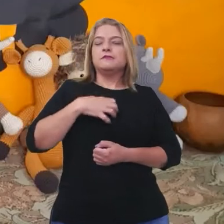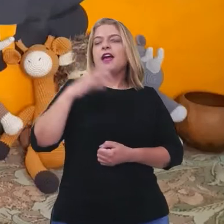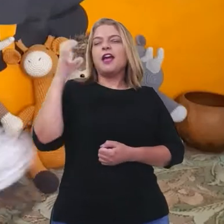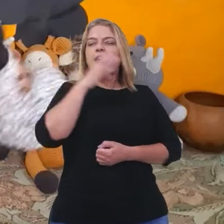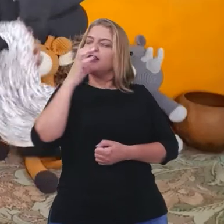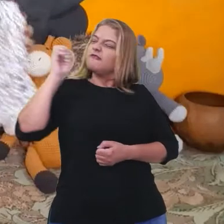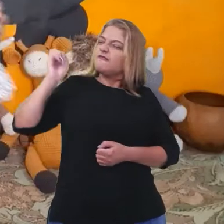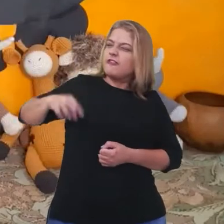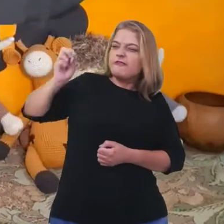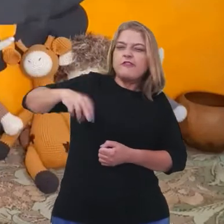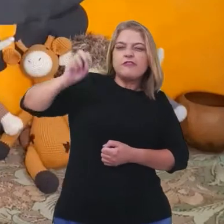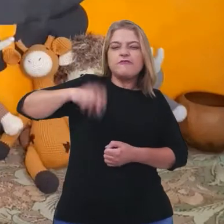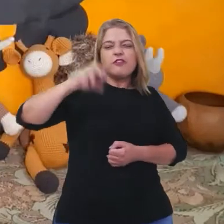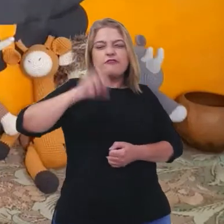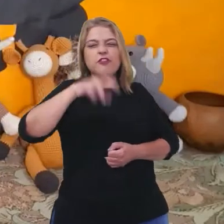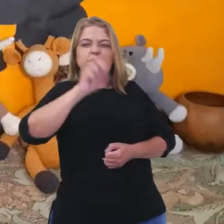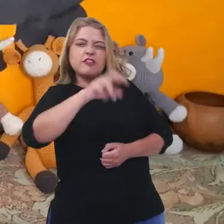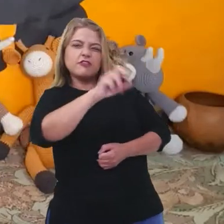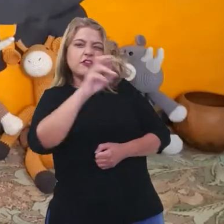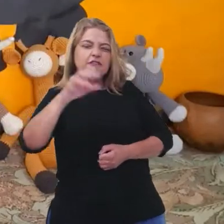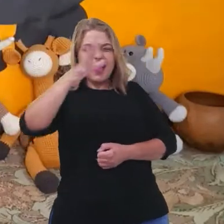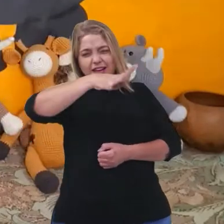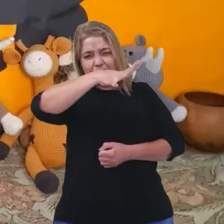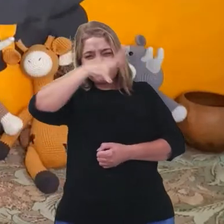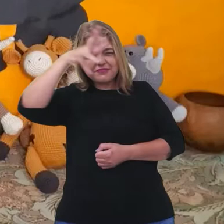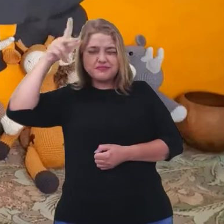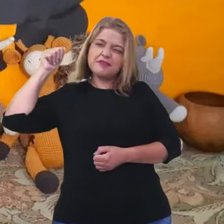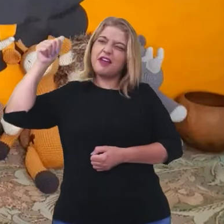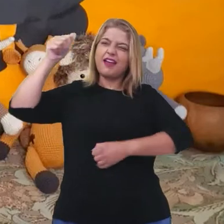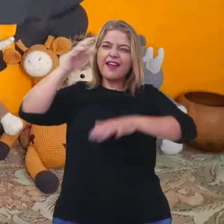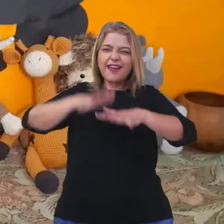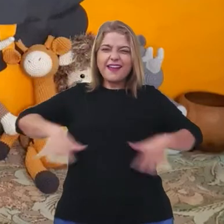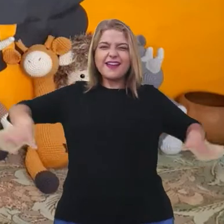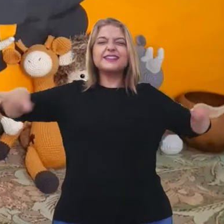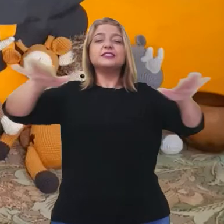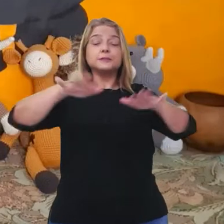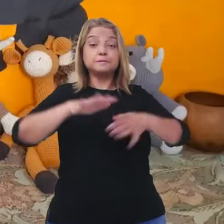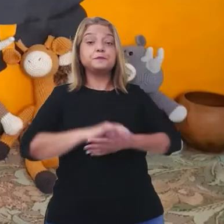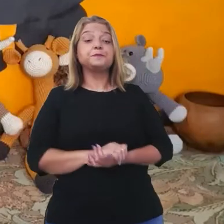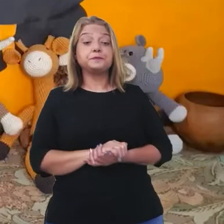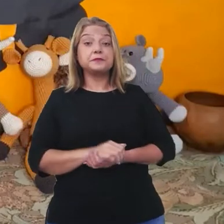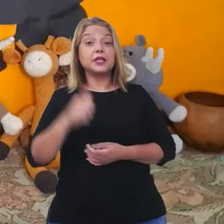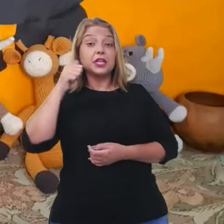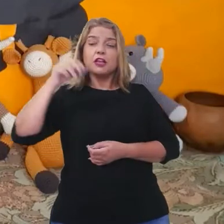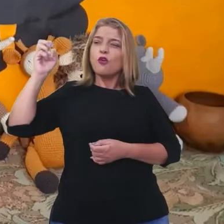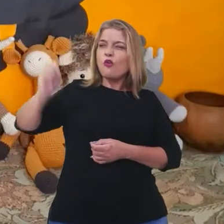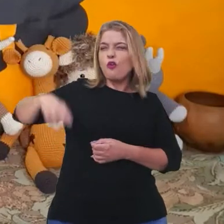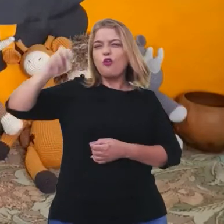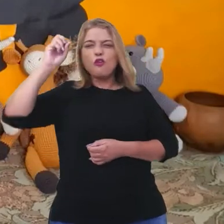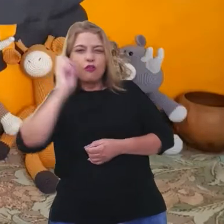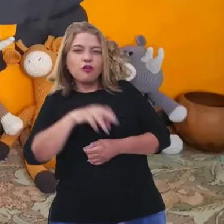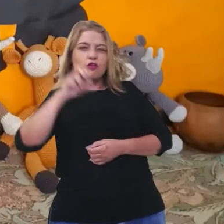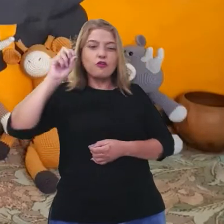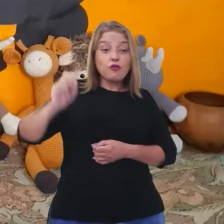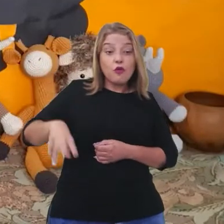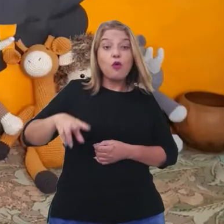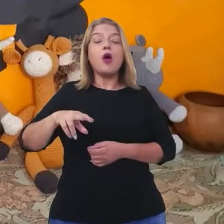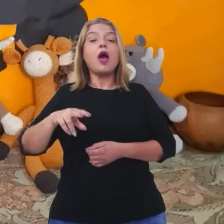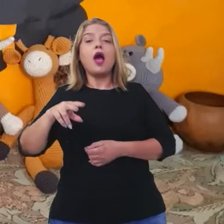correndo de parada pela savana. Enquanto ela corria, acabou